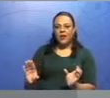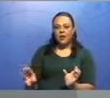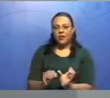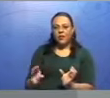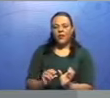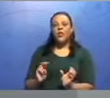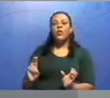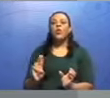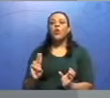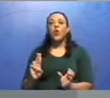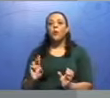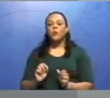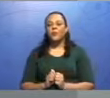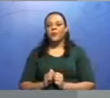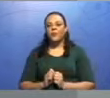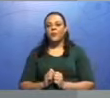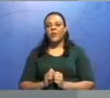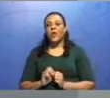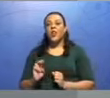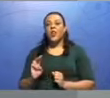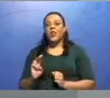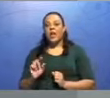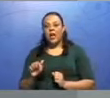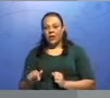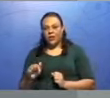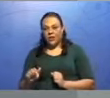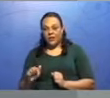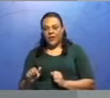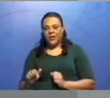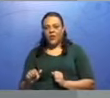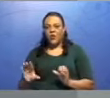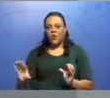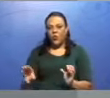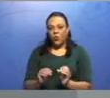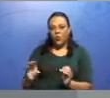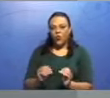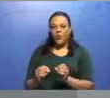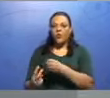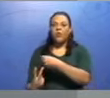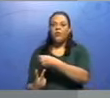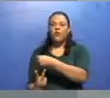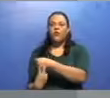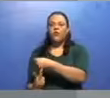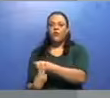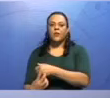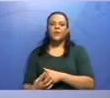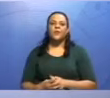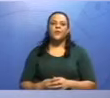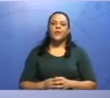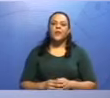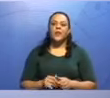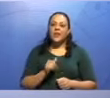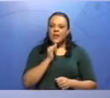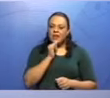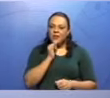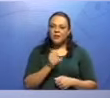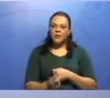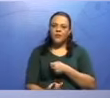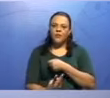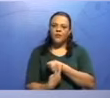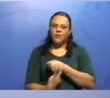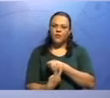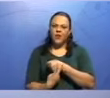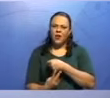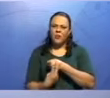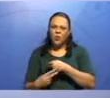Predicado verbal é aquele cujo núcleo é um verbo, certo? Então, vamos lá. Eu vou ter sempre um verbo significativo.